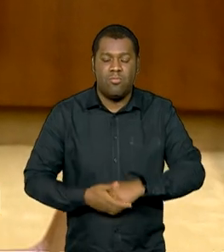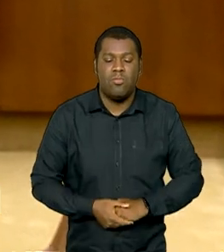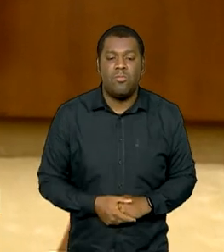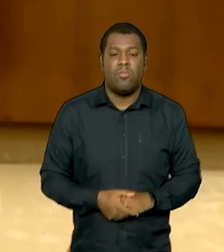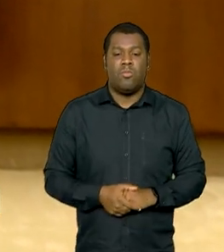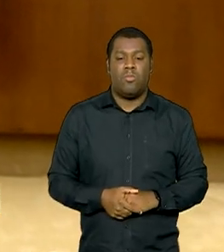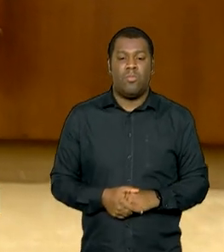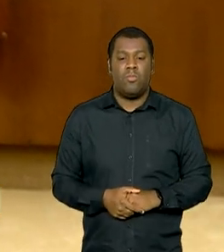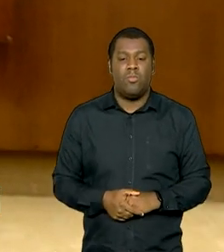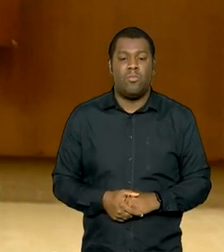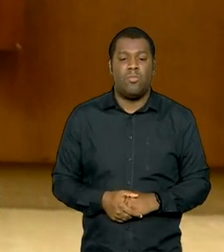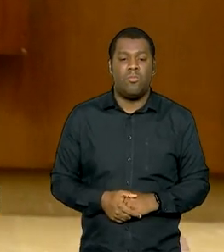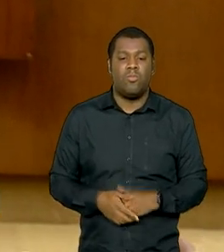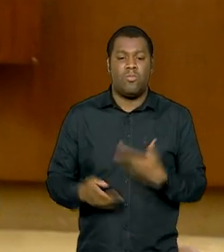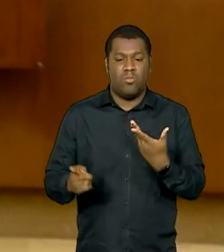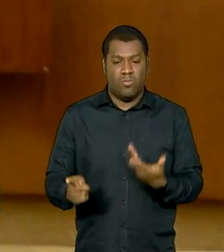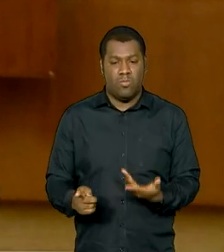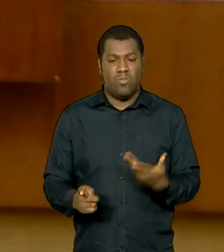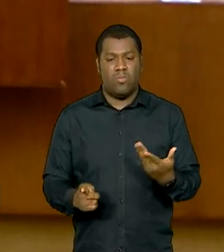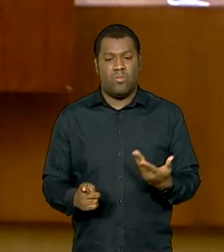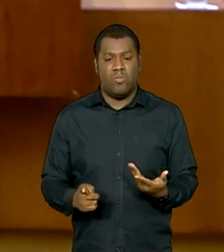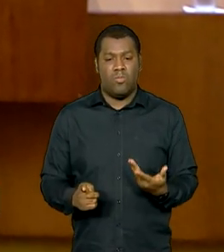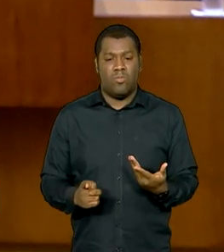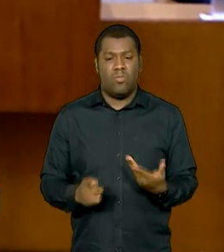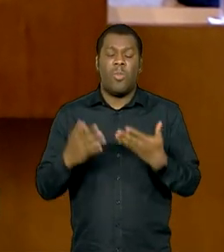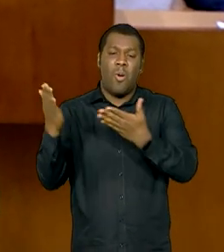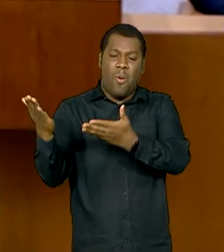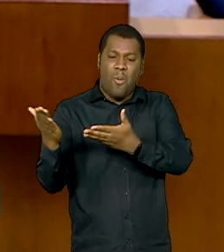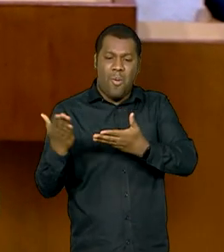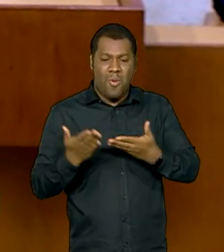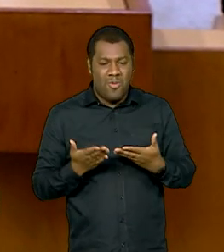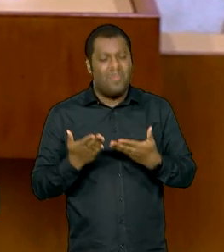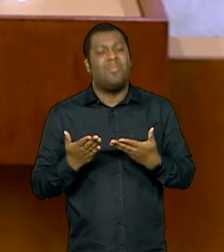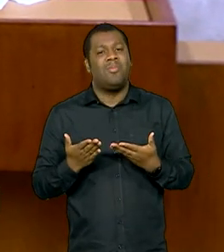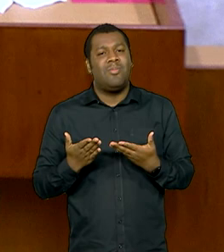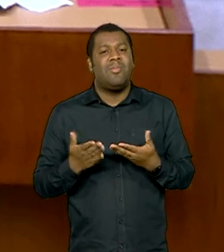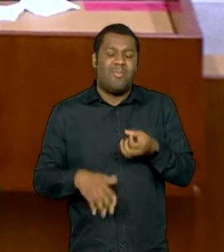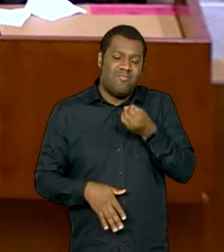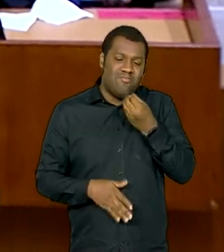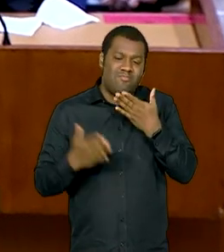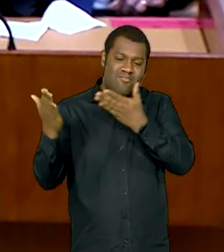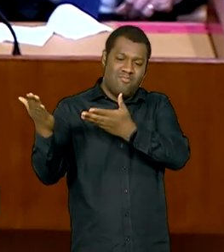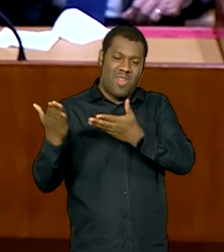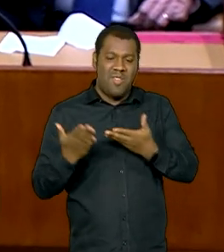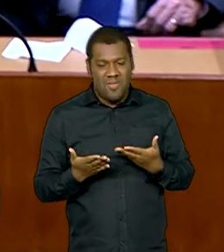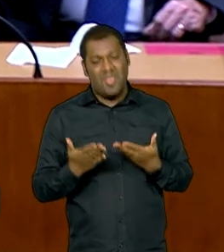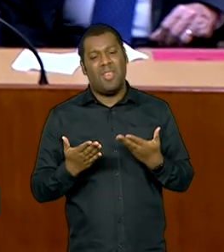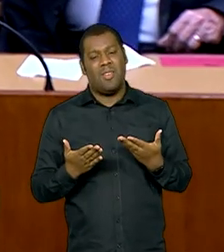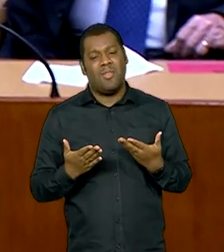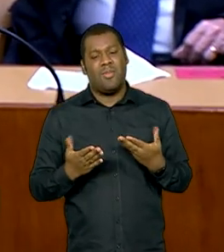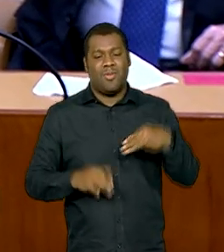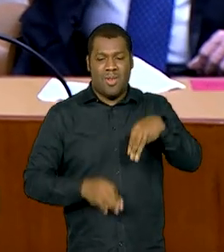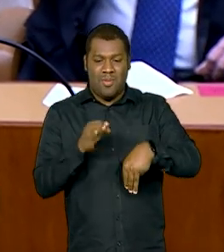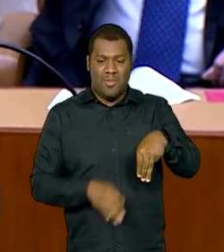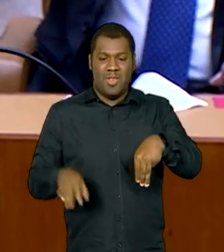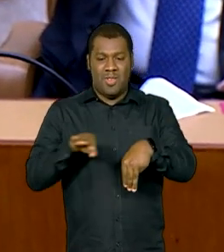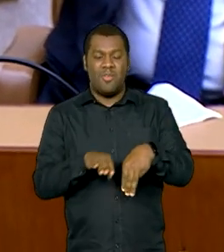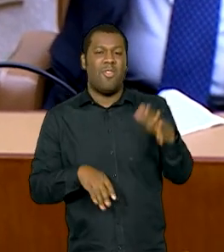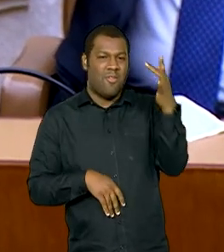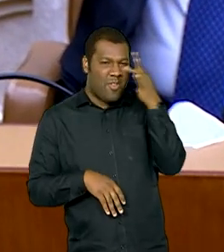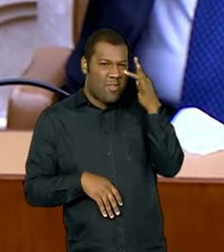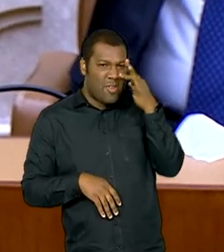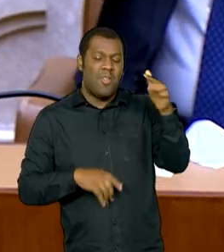É uma pessoa que é recebida por todos nós com imensa alegria, um homem público que